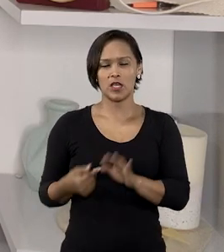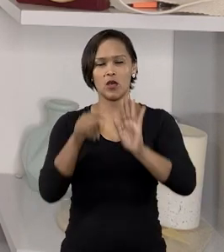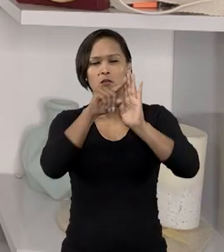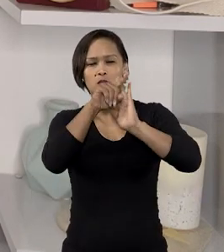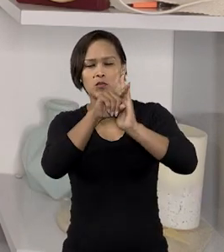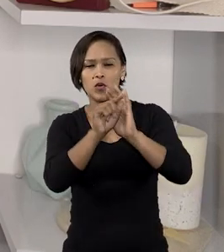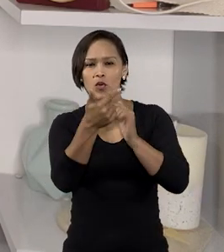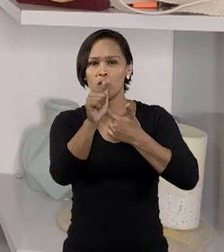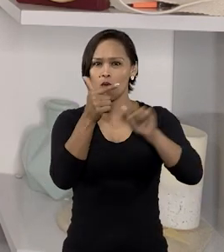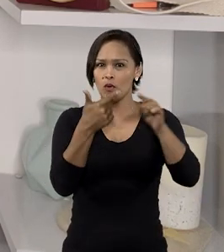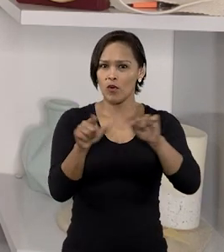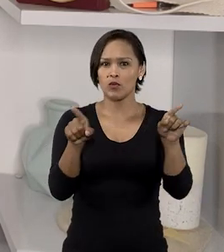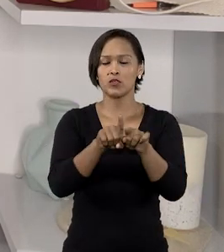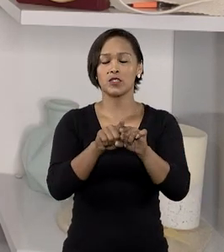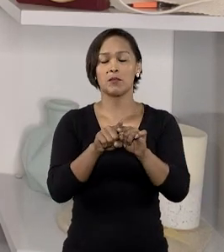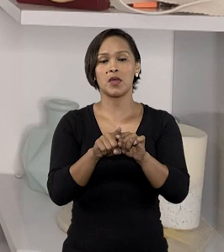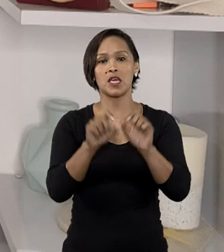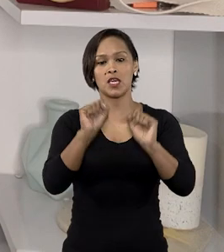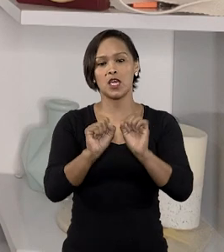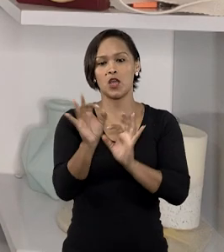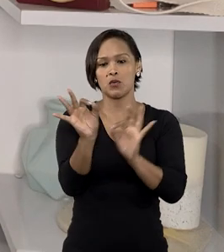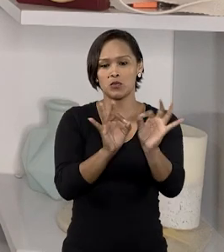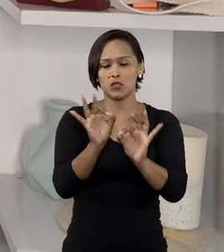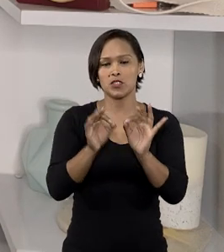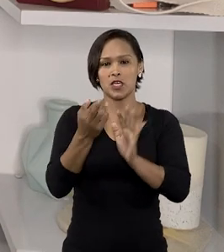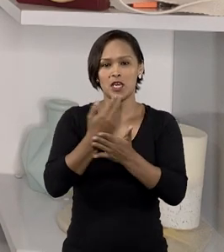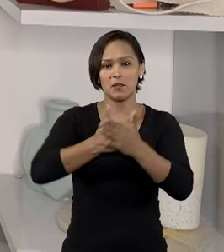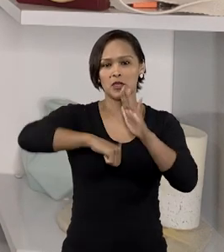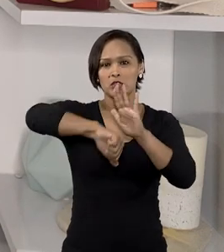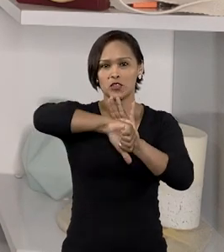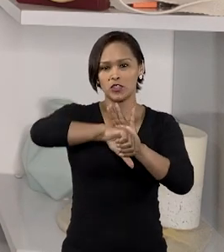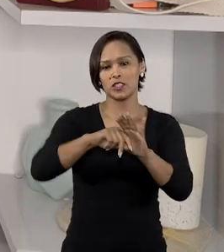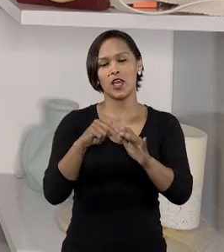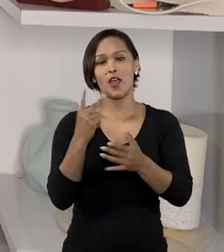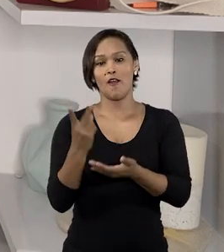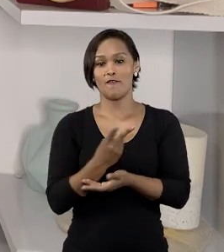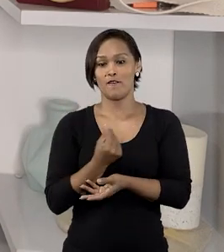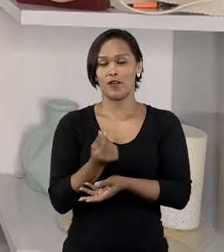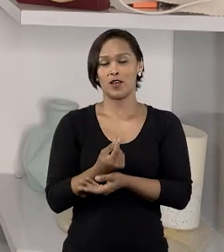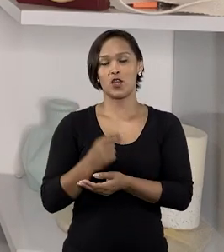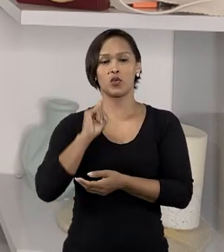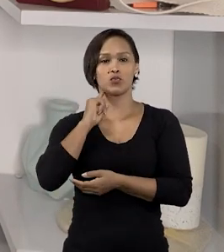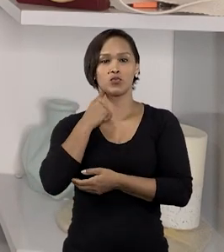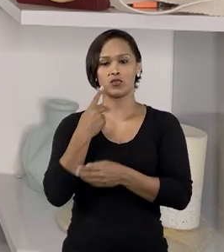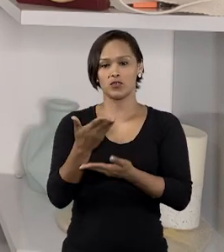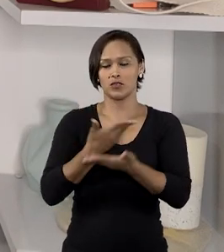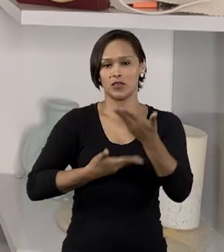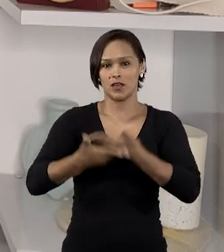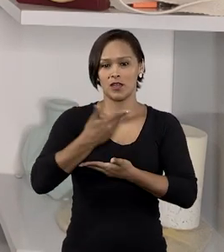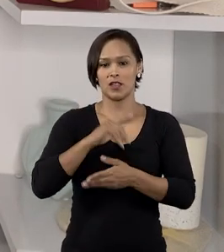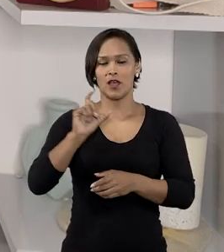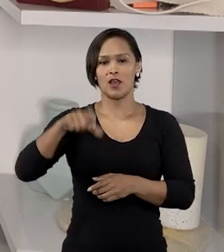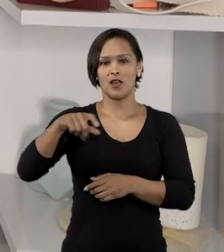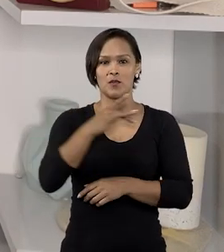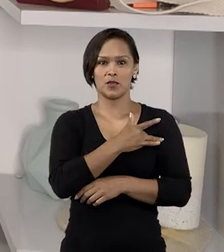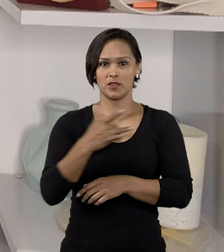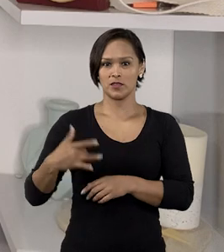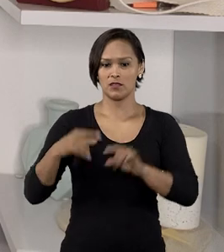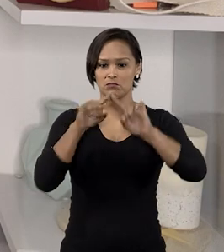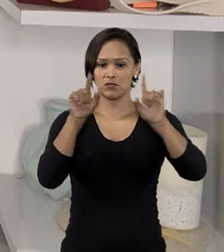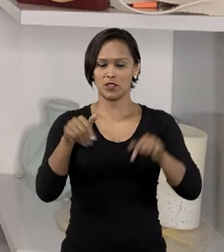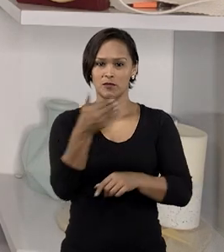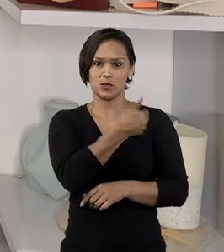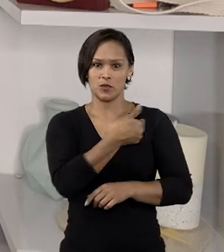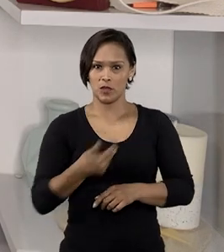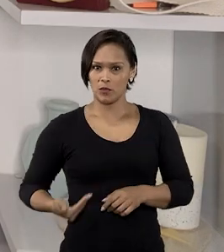fatos, um suposto esquema para recebimento de vantagens indevidas relacionadas ao plano de saúde dos servidores públicos